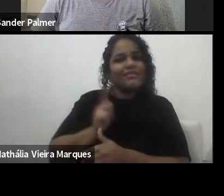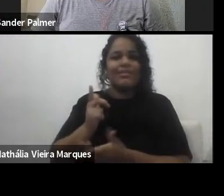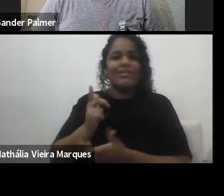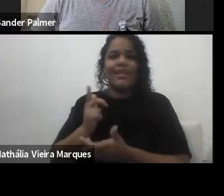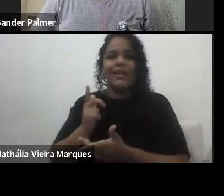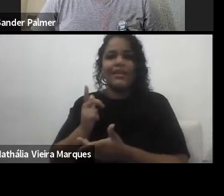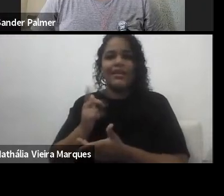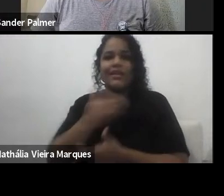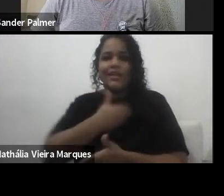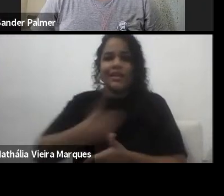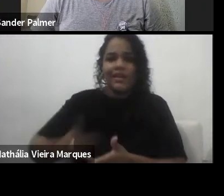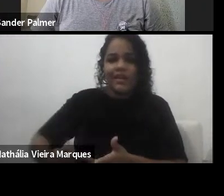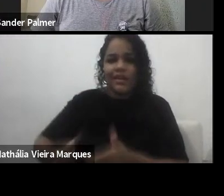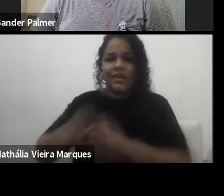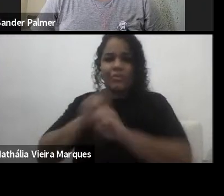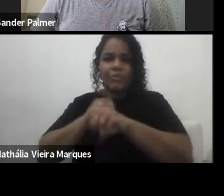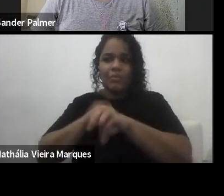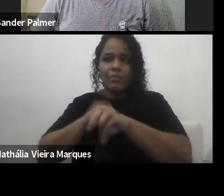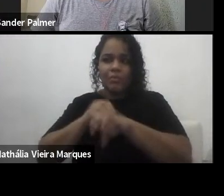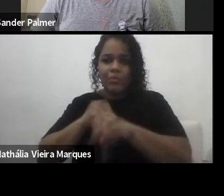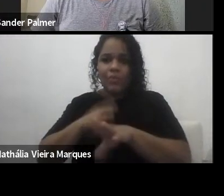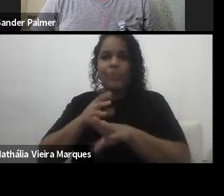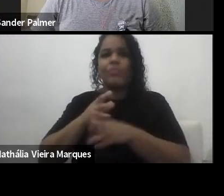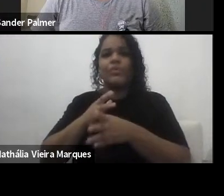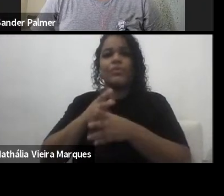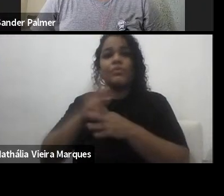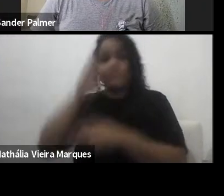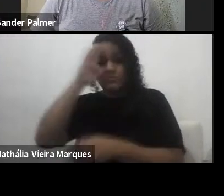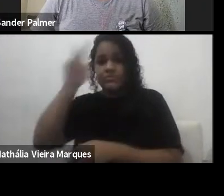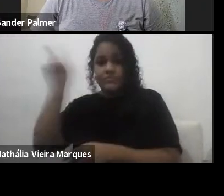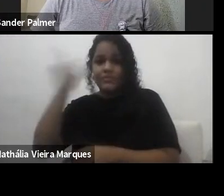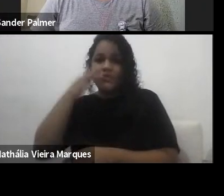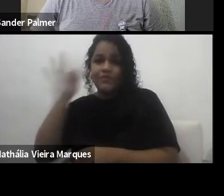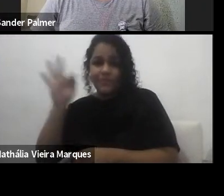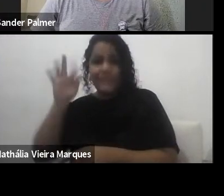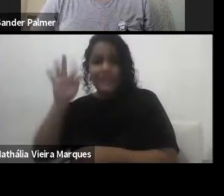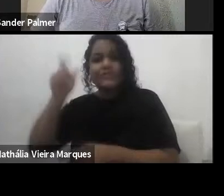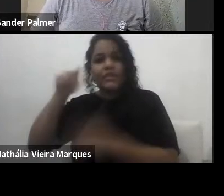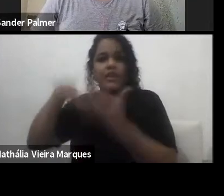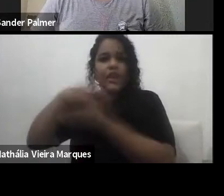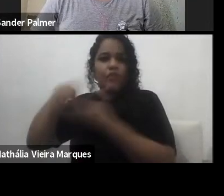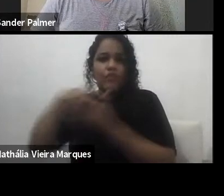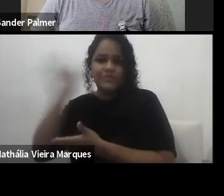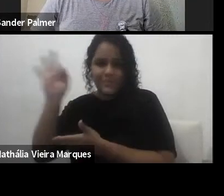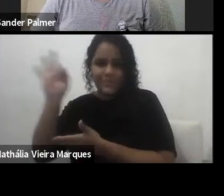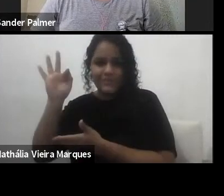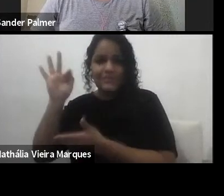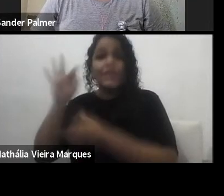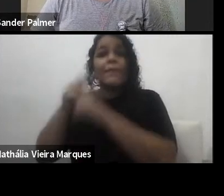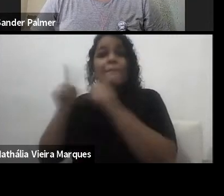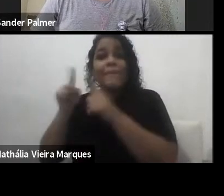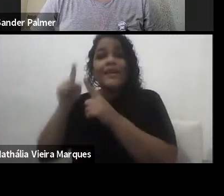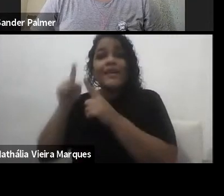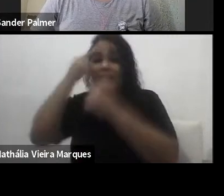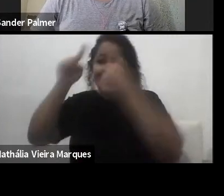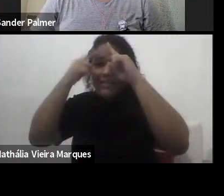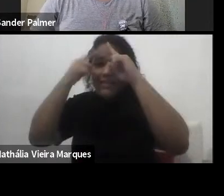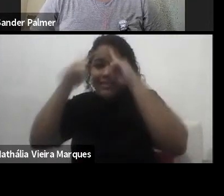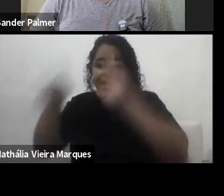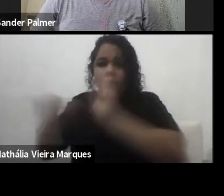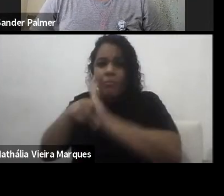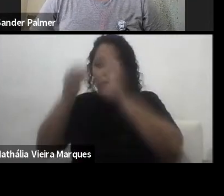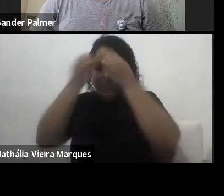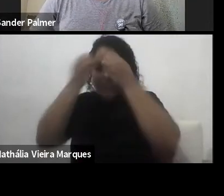público na França vai vir especialmente com a Revolução Francesa, mas as ideias iluministas são ideias que estão